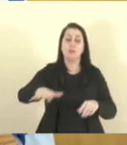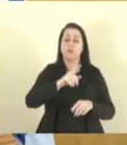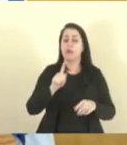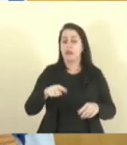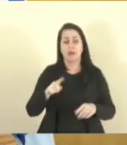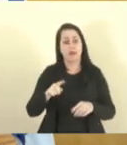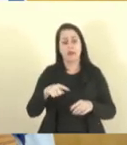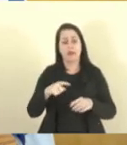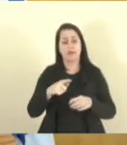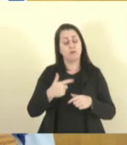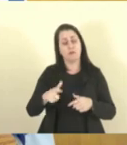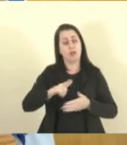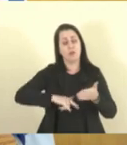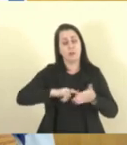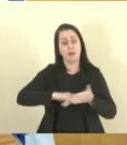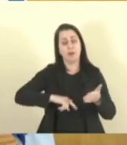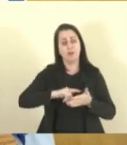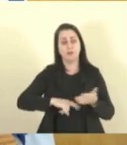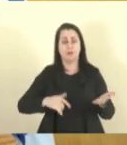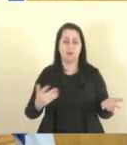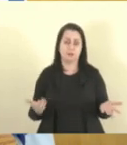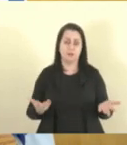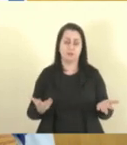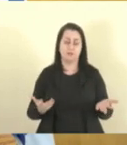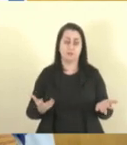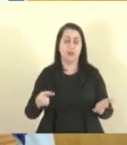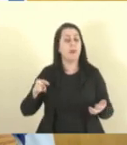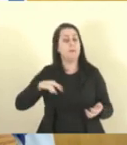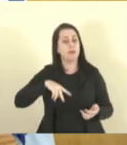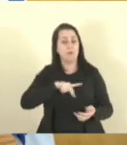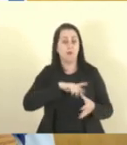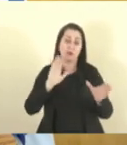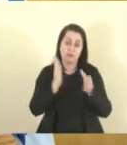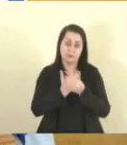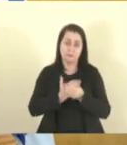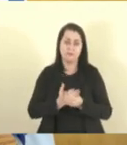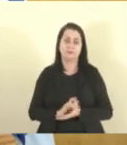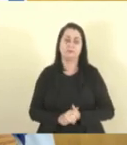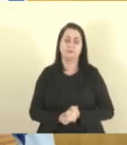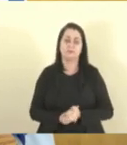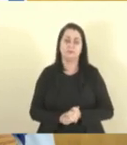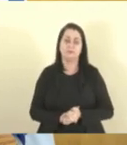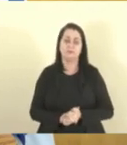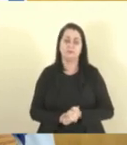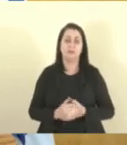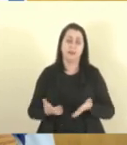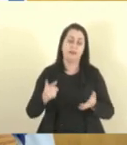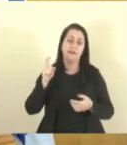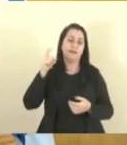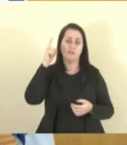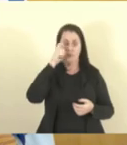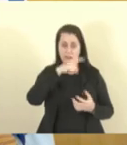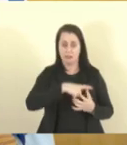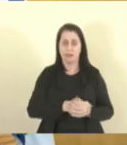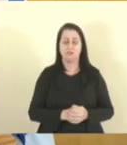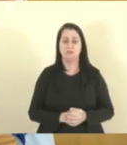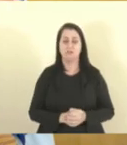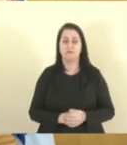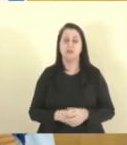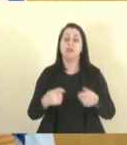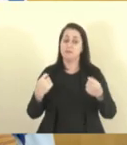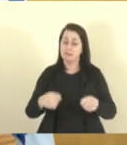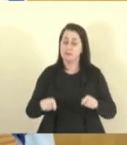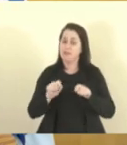se não toma uma ação de improbidade do Ministério Público, deputado Zé Esmeralda. Então, olha a dificuldade. Tem que fazer o